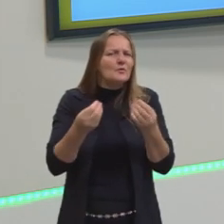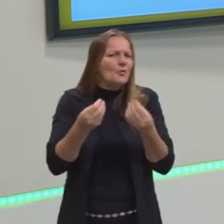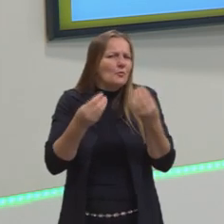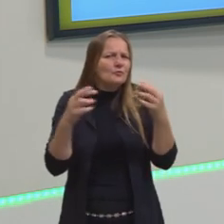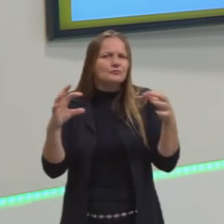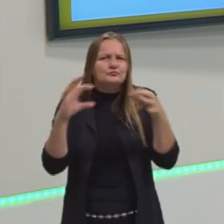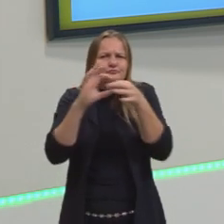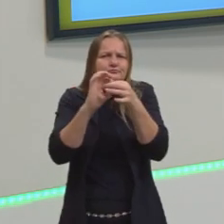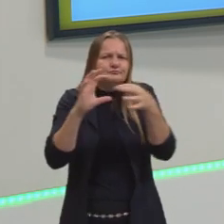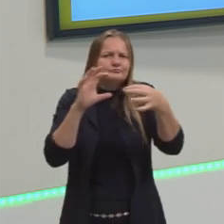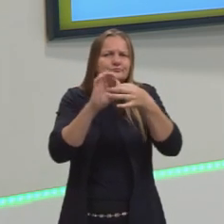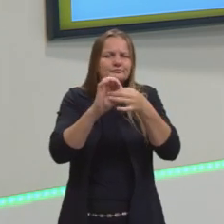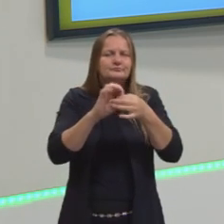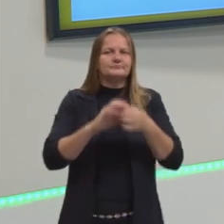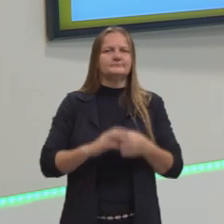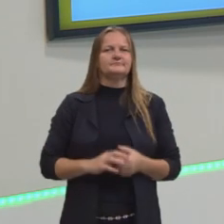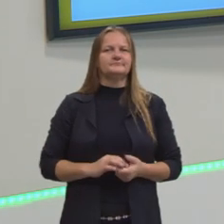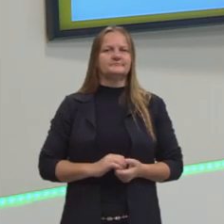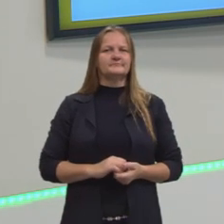associações relevantes.